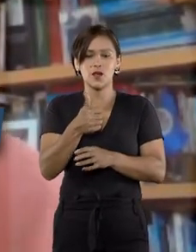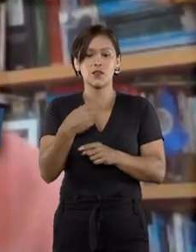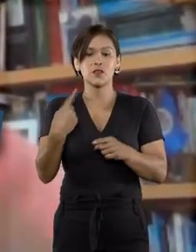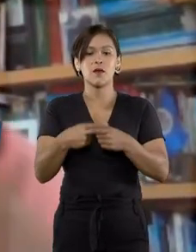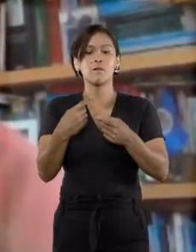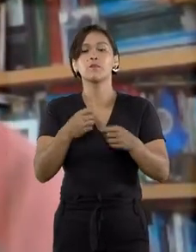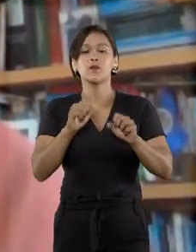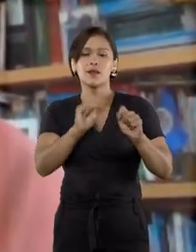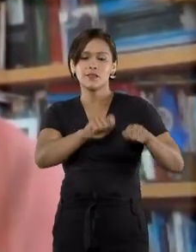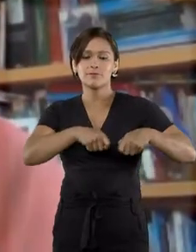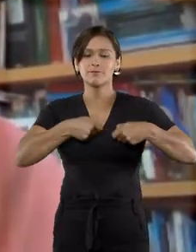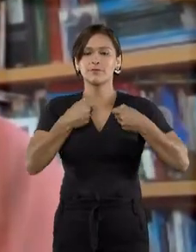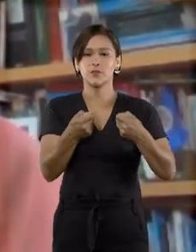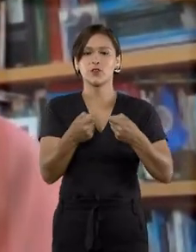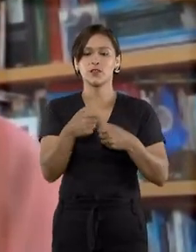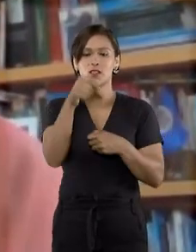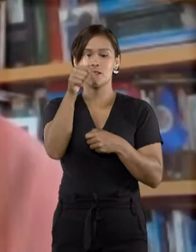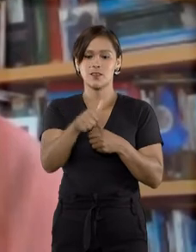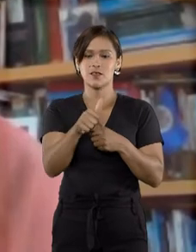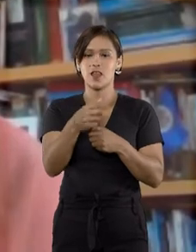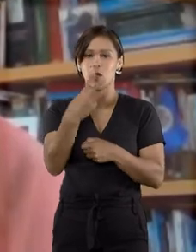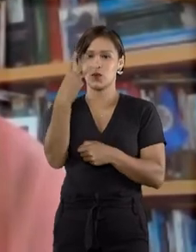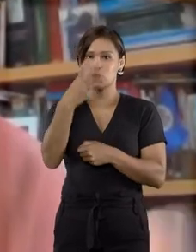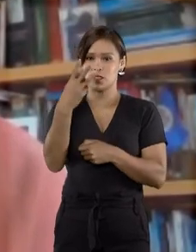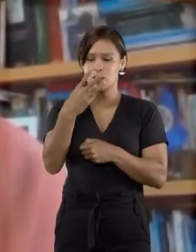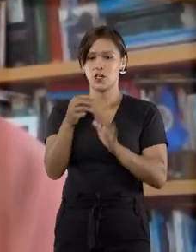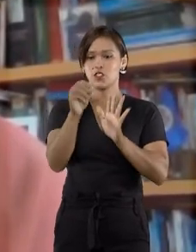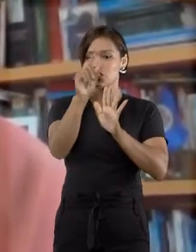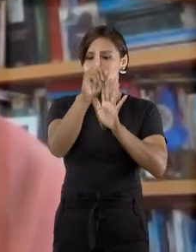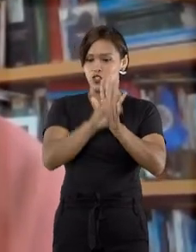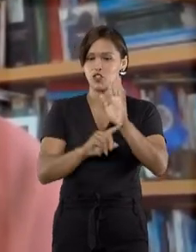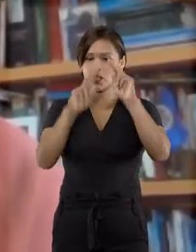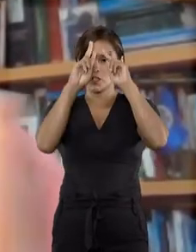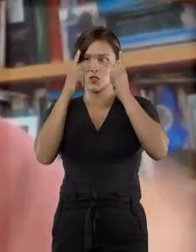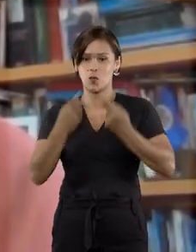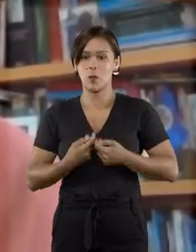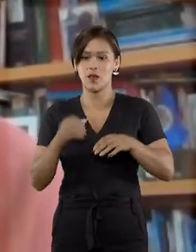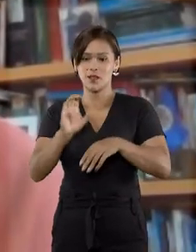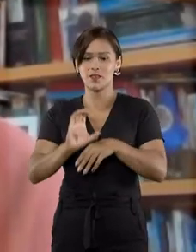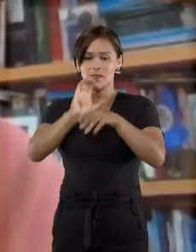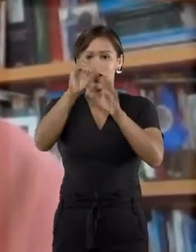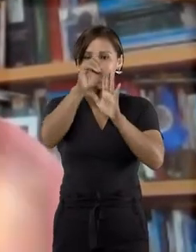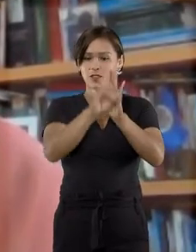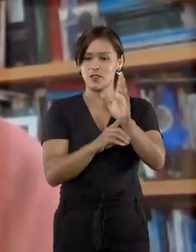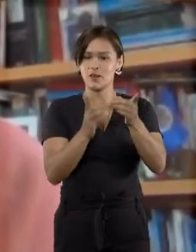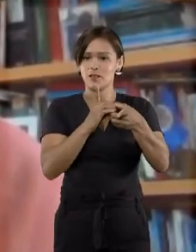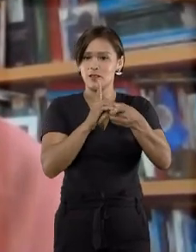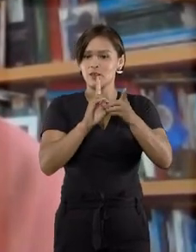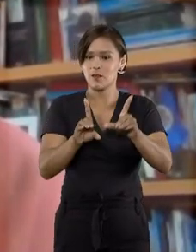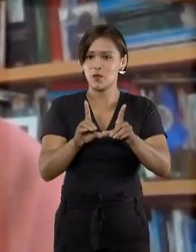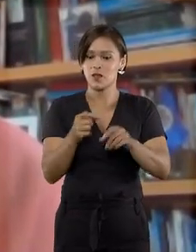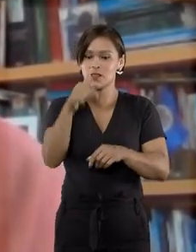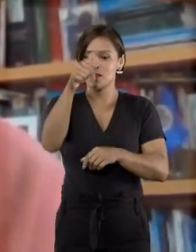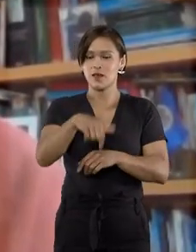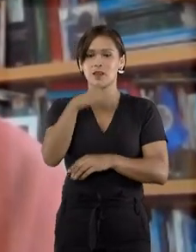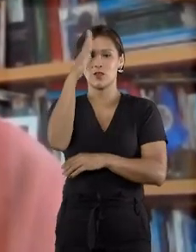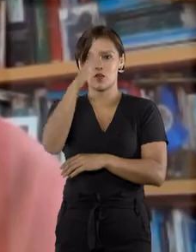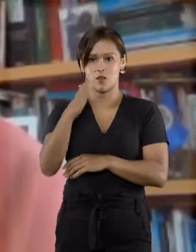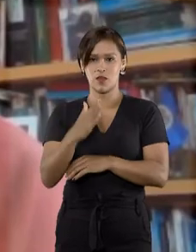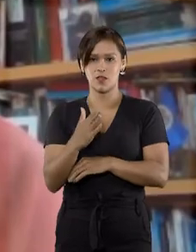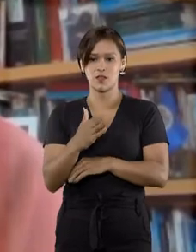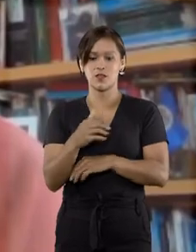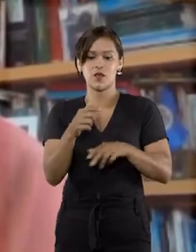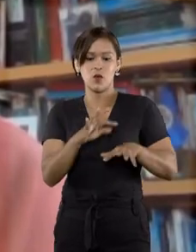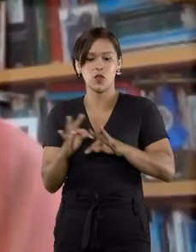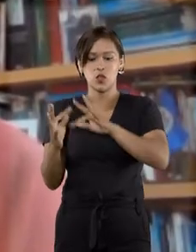para fortalecer a tríade, direitos humanos, Estado de Direito e democracia no Brasil